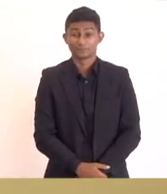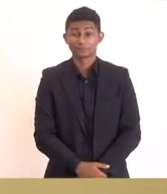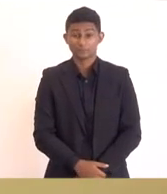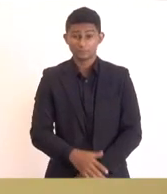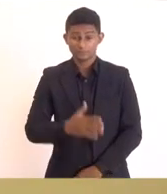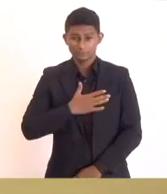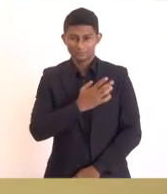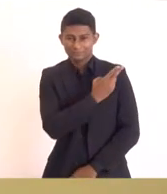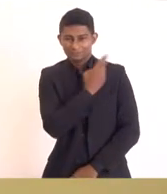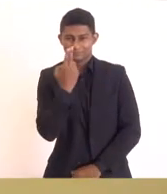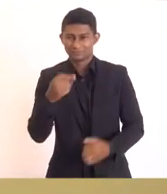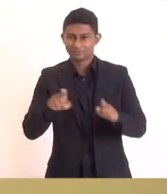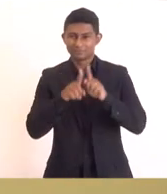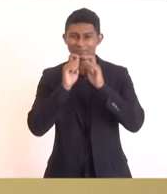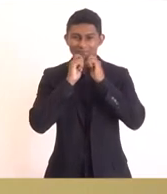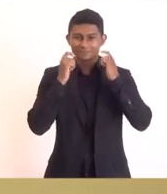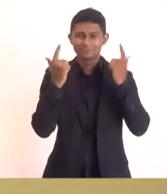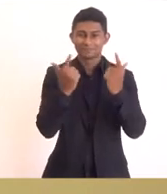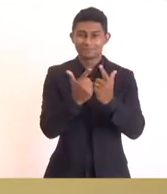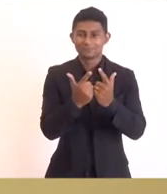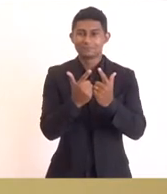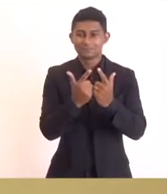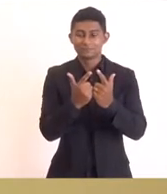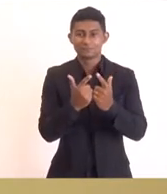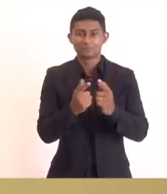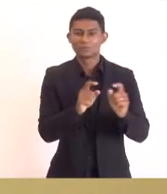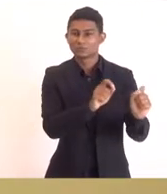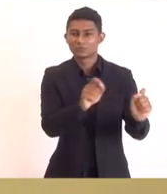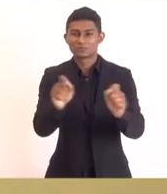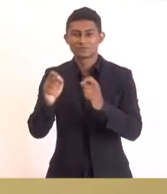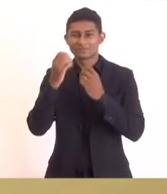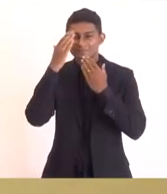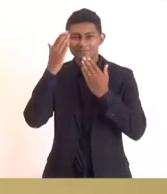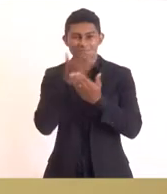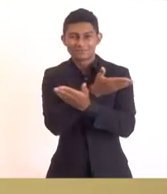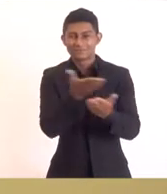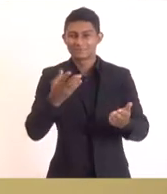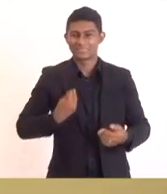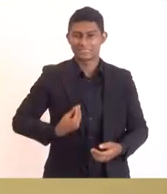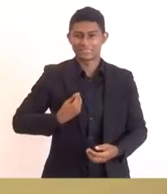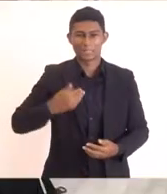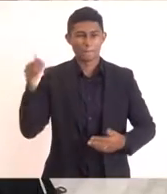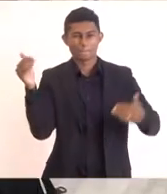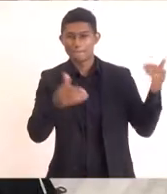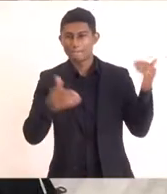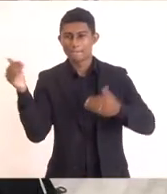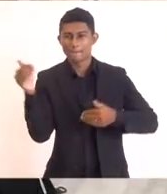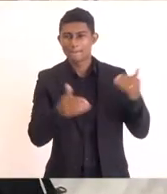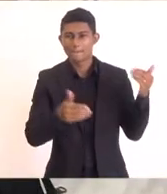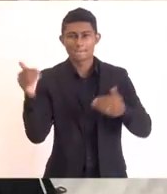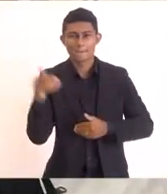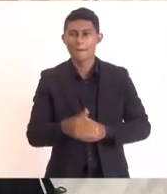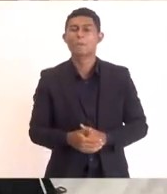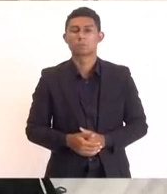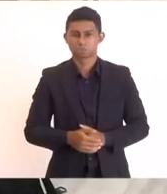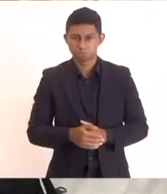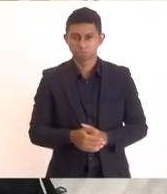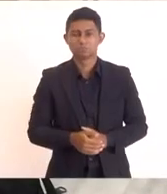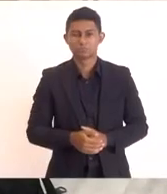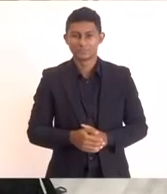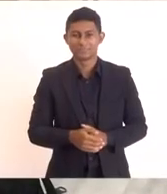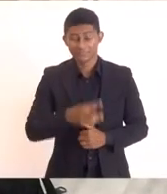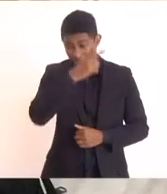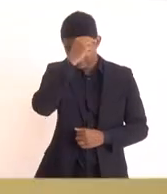em nome da Assembleia agradecer a todos os participantes desse encontro agradecer aqui em especial o